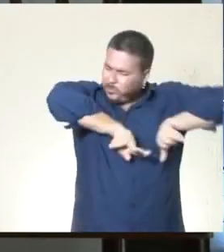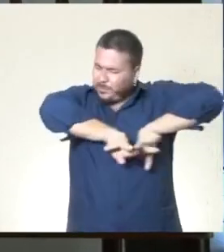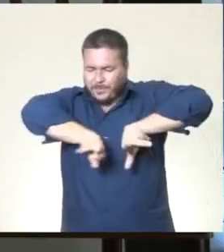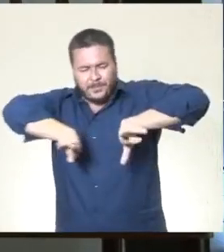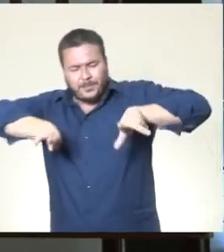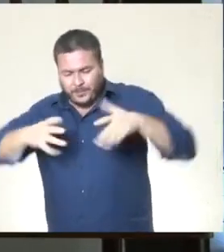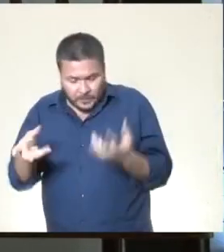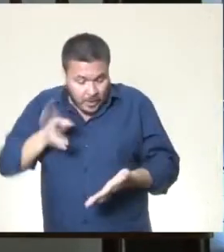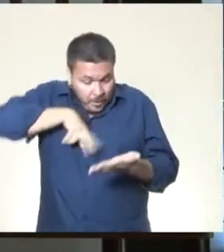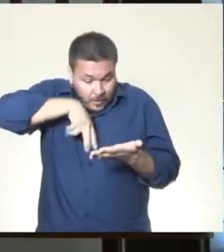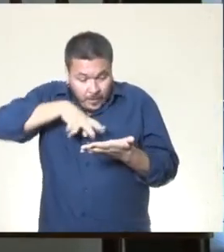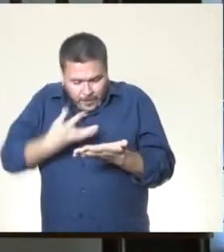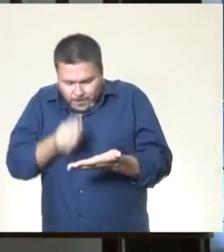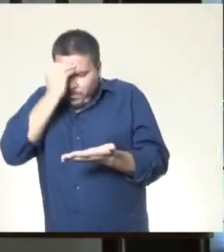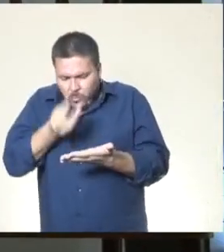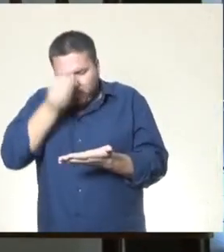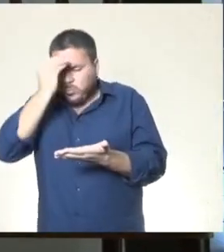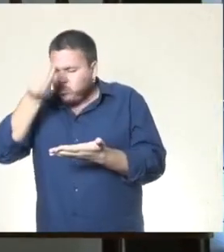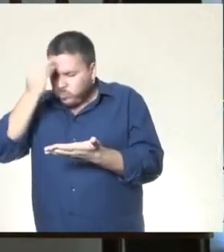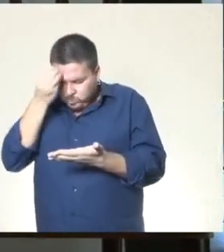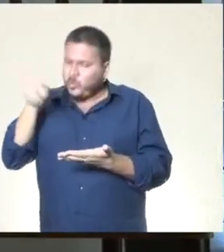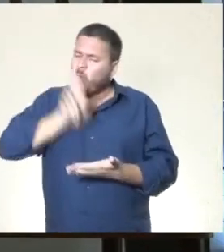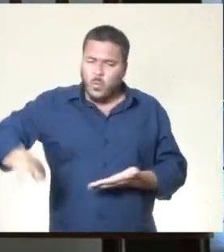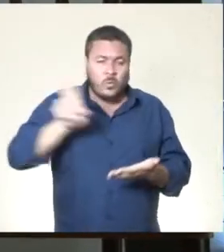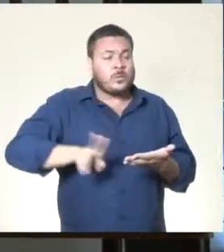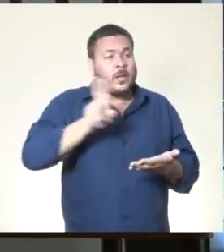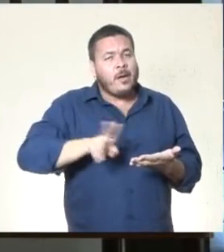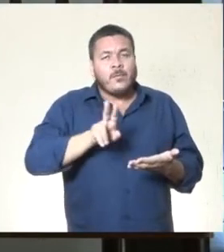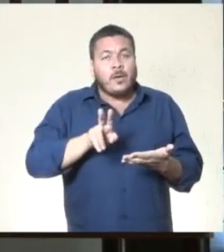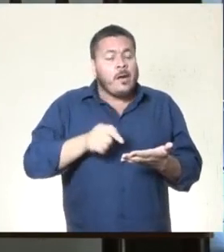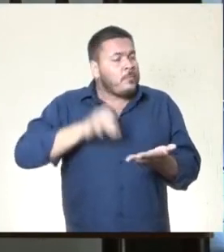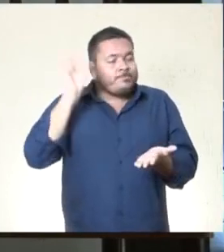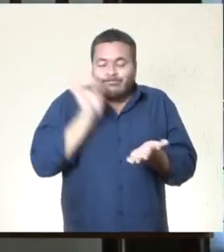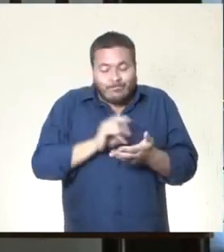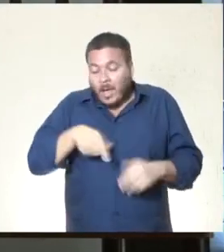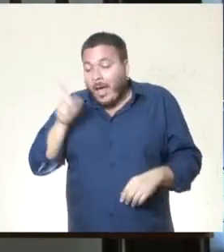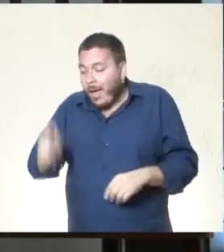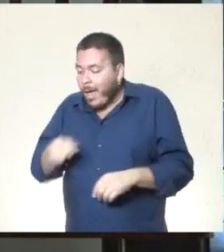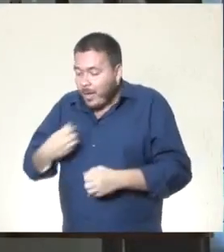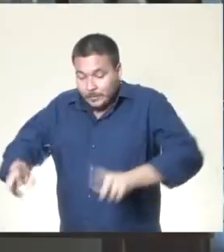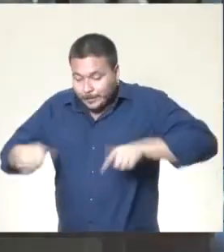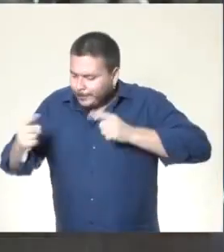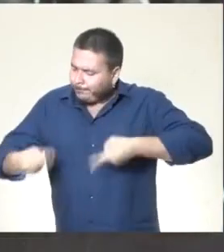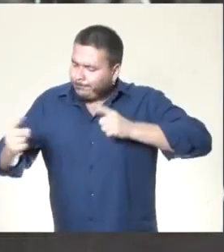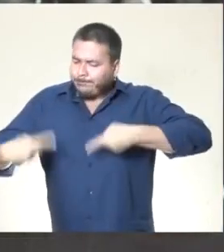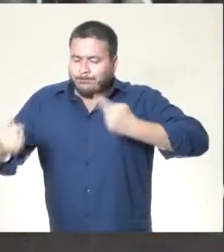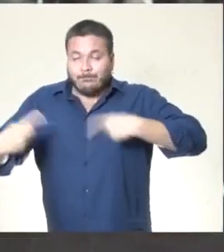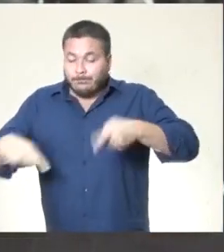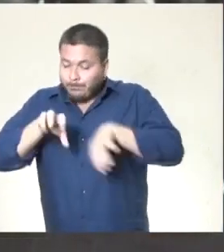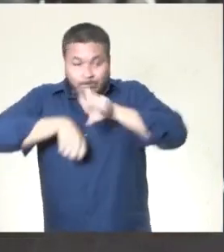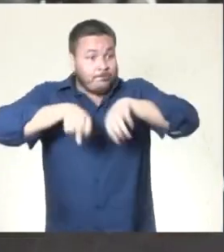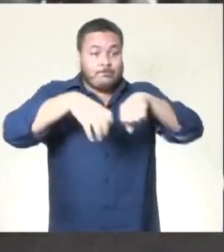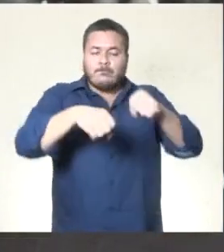que ela lia, ela guardava, ela aplicava. Aquilo era sempre um estímulo, estímulo, estímulo, sempre a